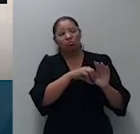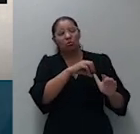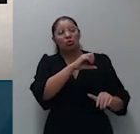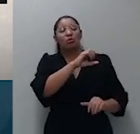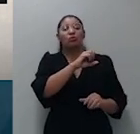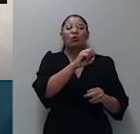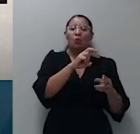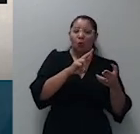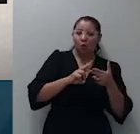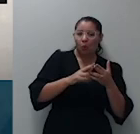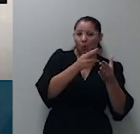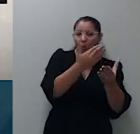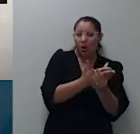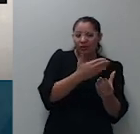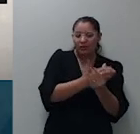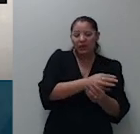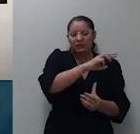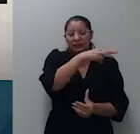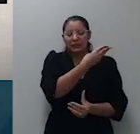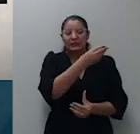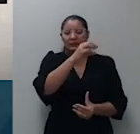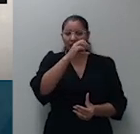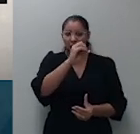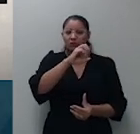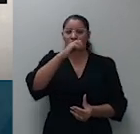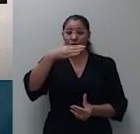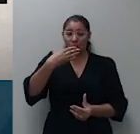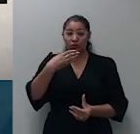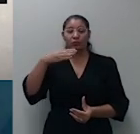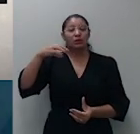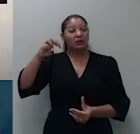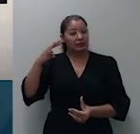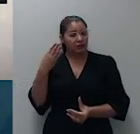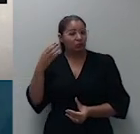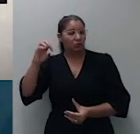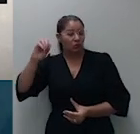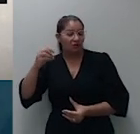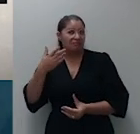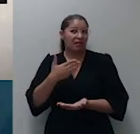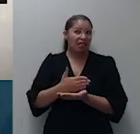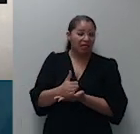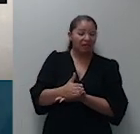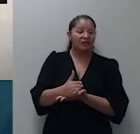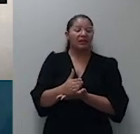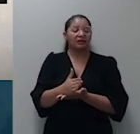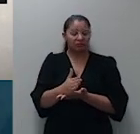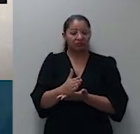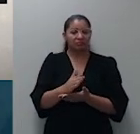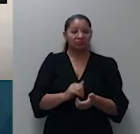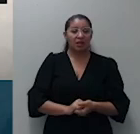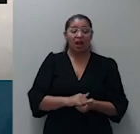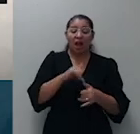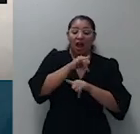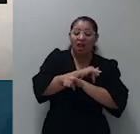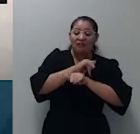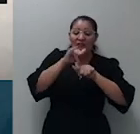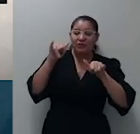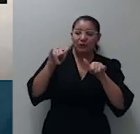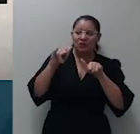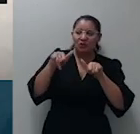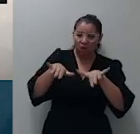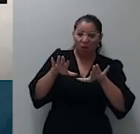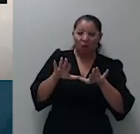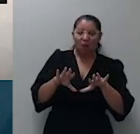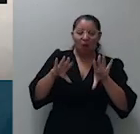asseverou que, logo, disse o tribunal, logo, ainda que o procurador da